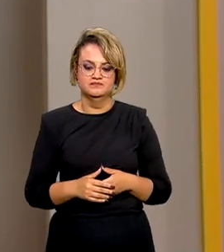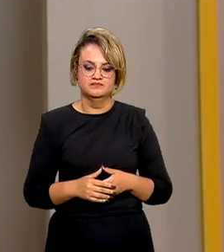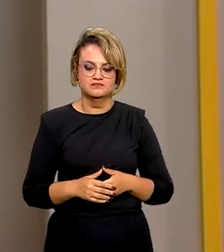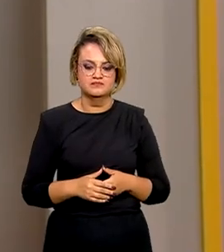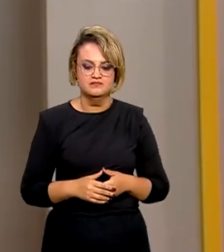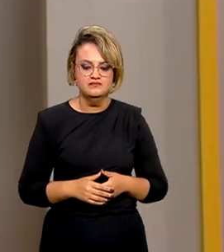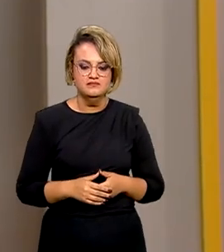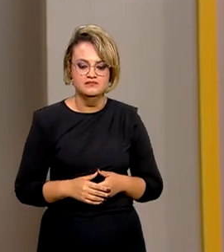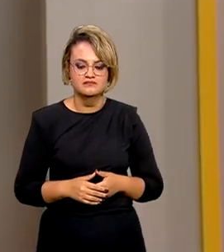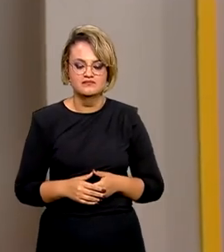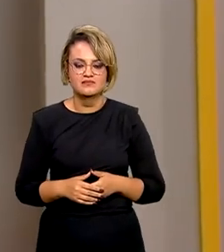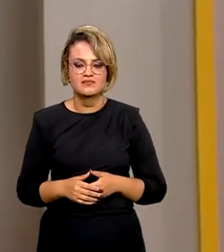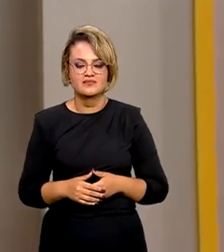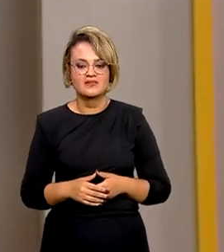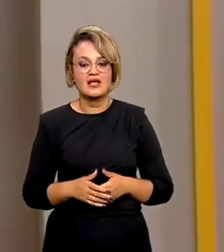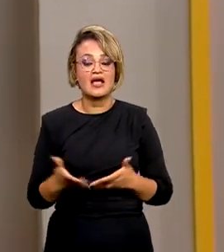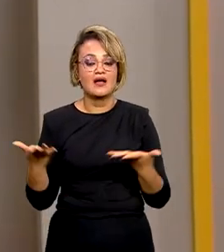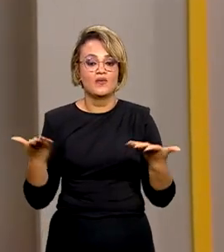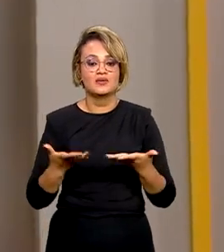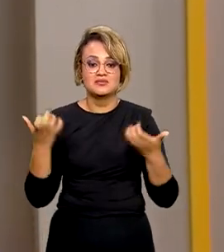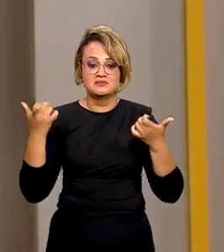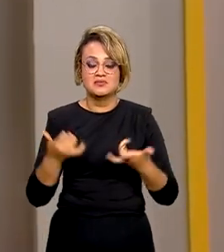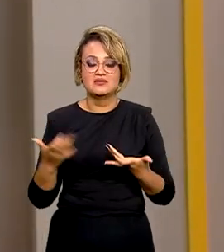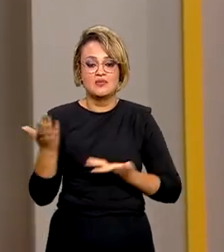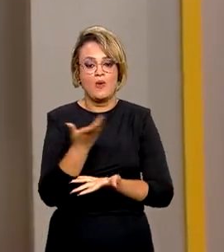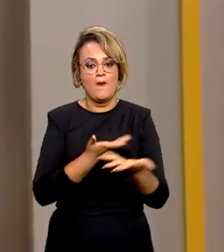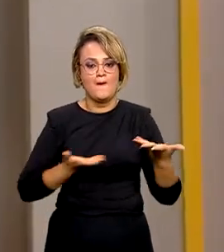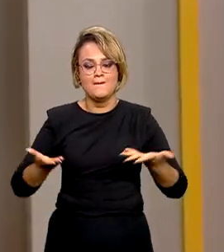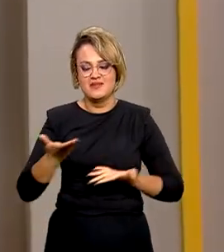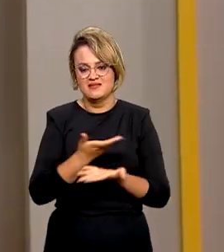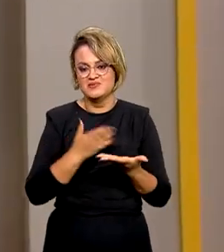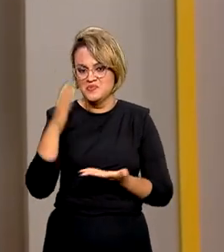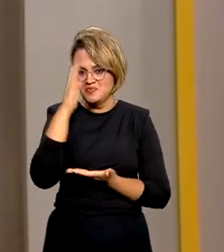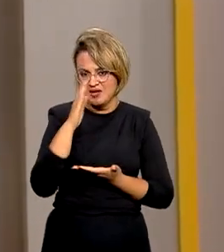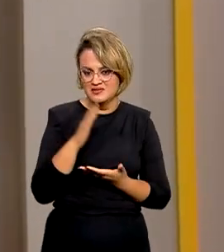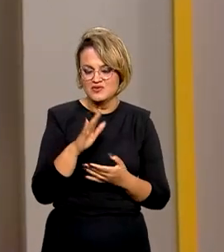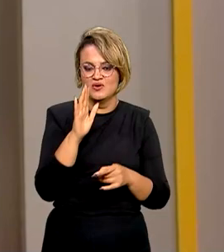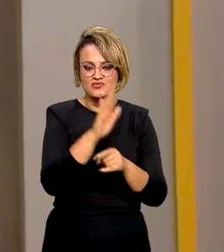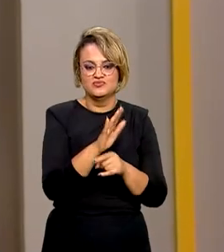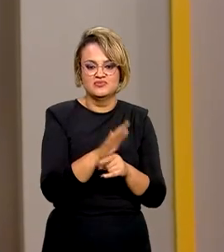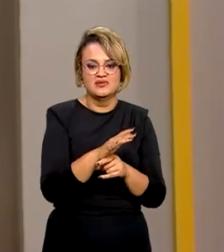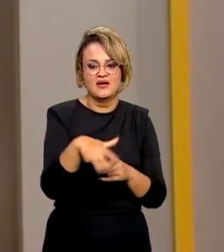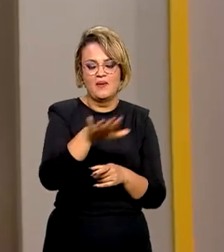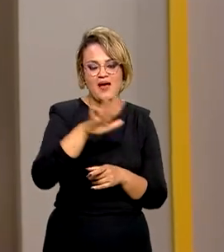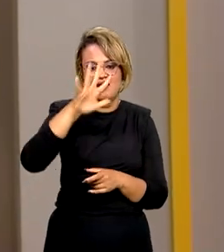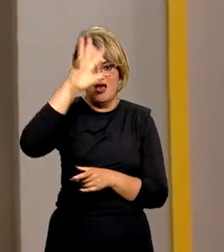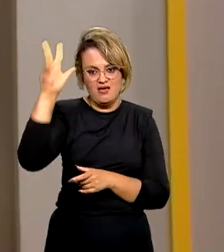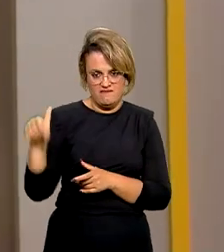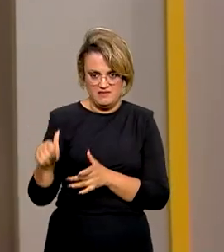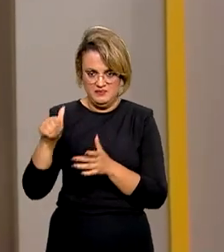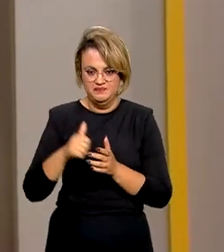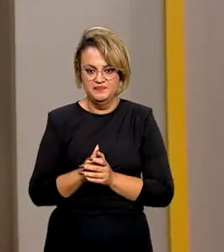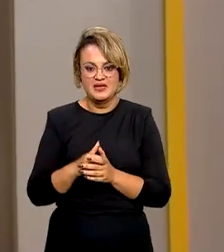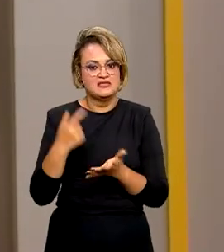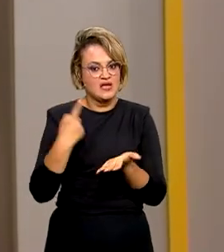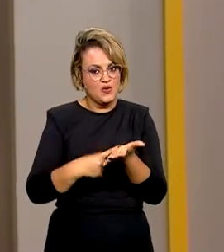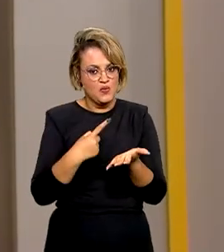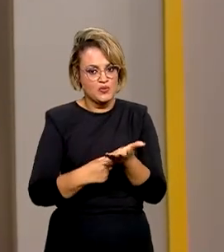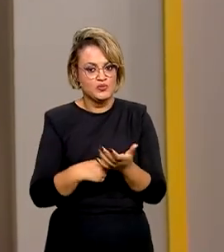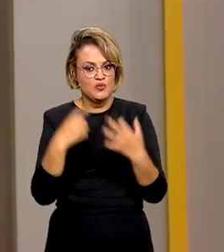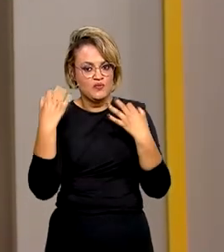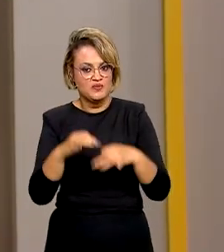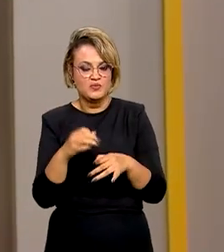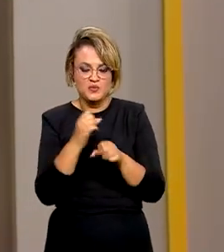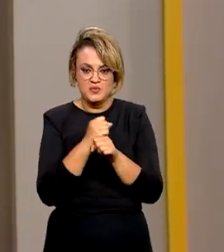E a gente fala agora de cooperação do Brasil com o continente africano. Um acordo firmado em